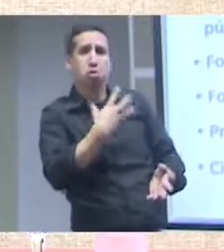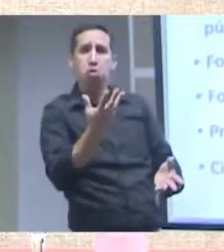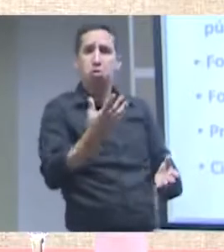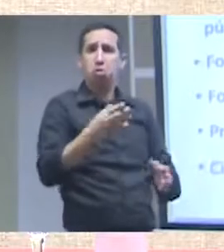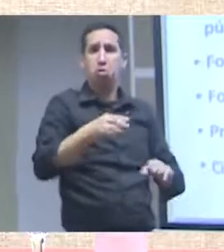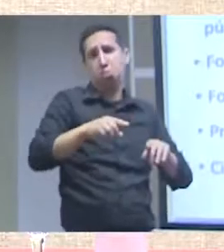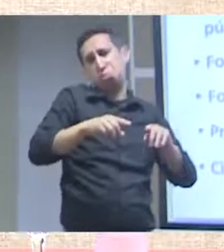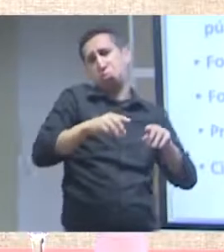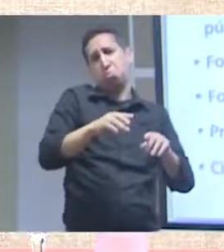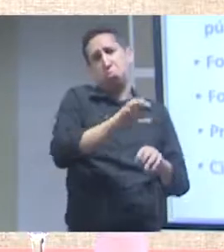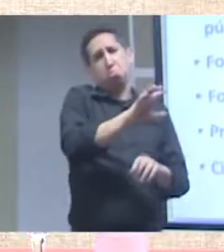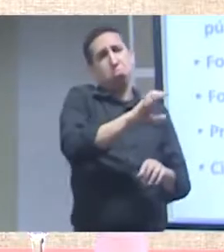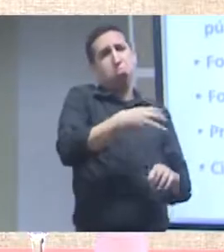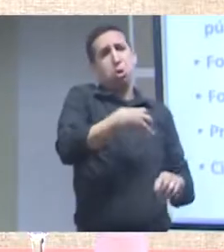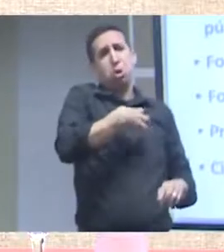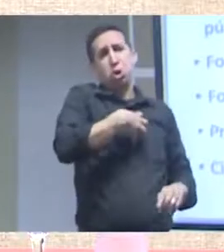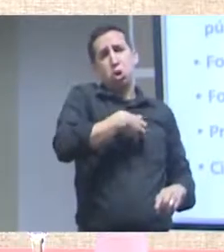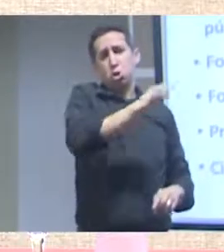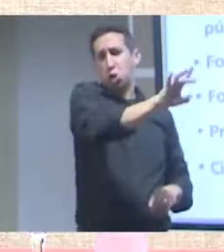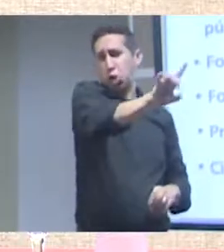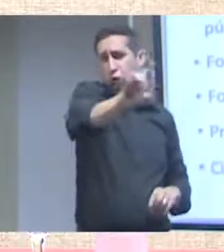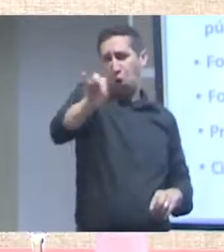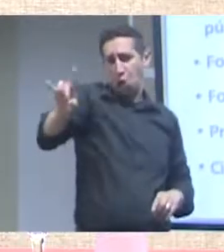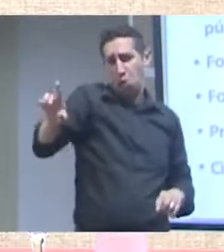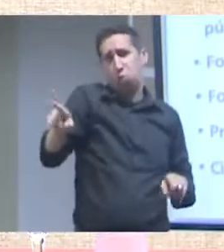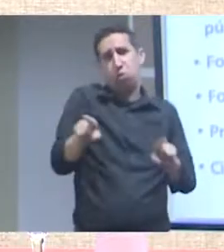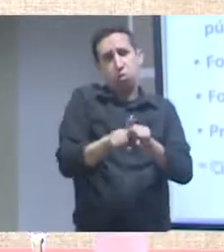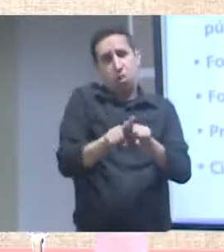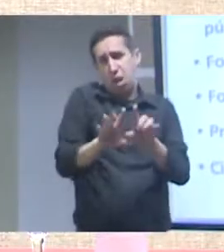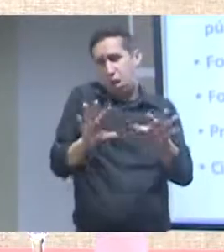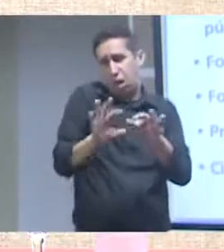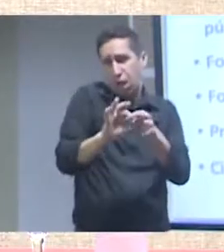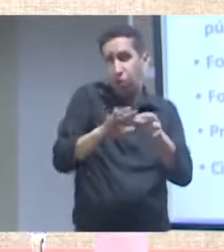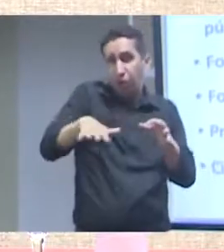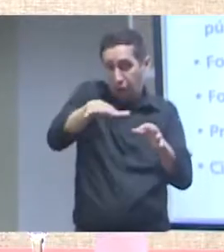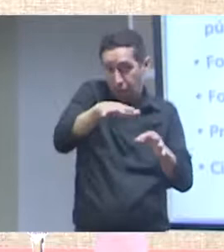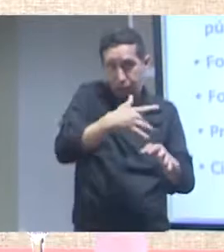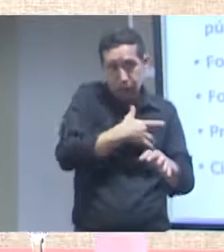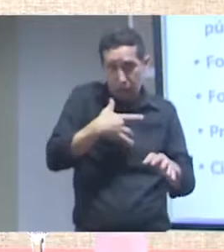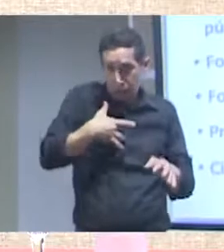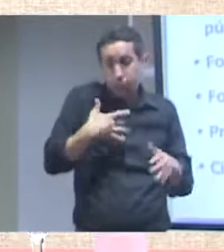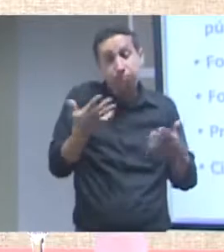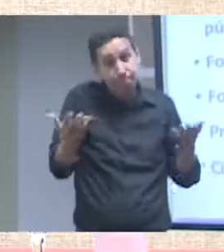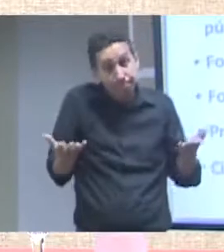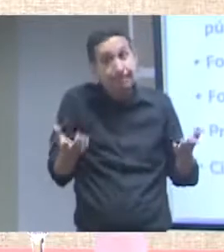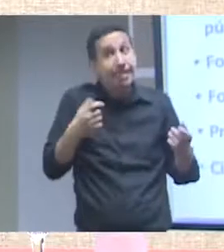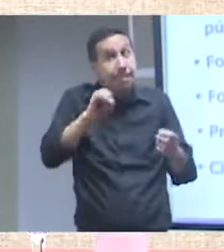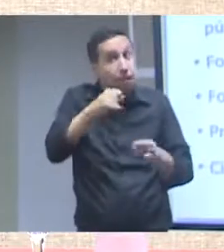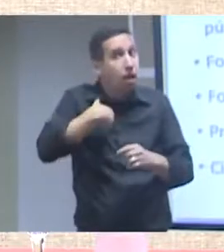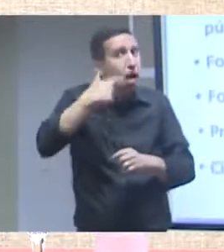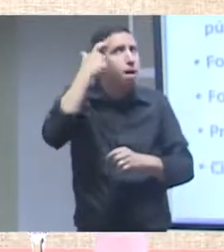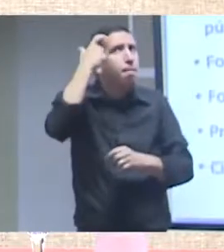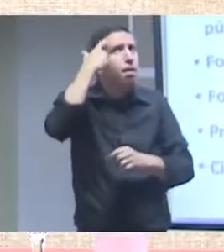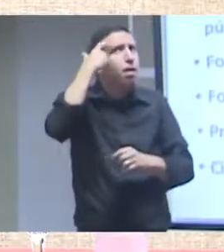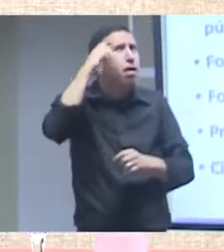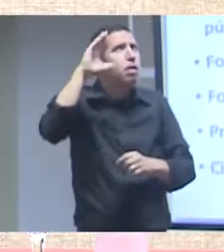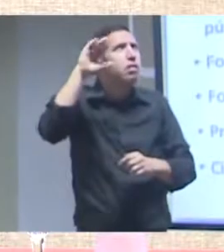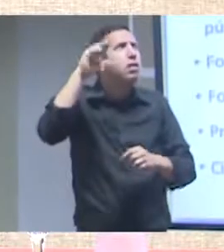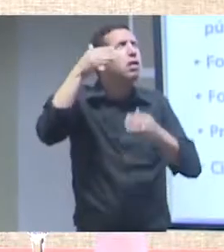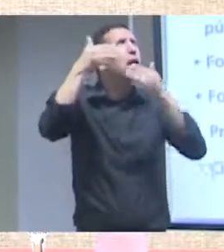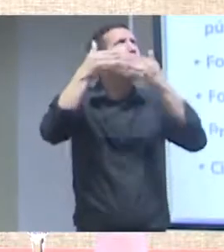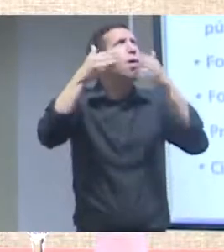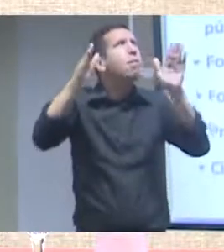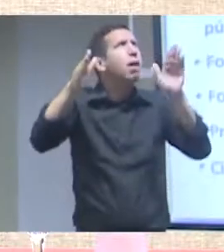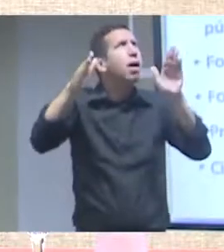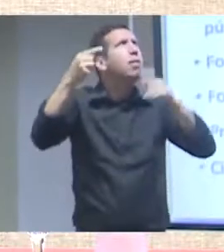saúde envolve, e, portanto, a gente, quando pensa em ciência aberta, políticas abertas, a gente tem que